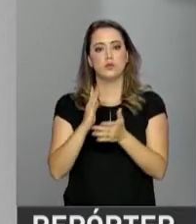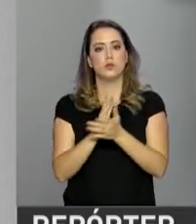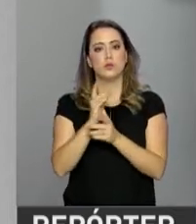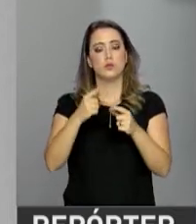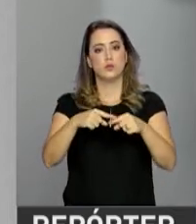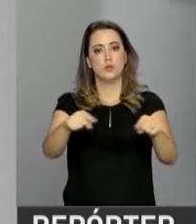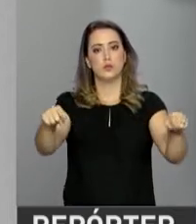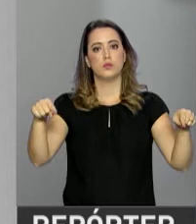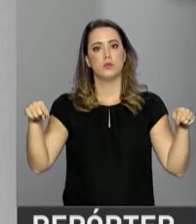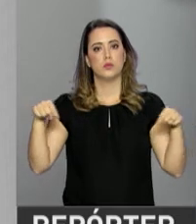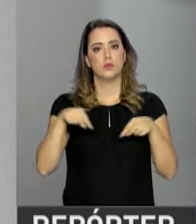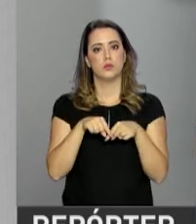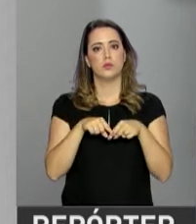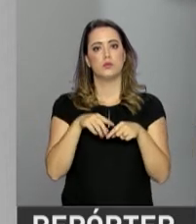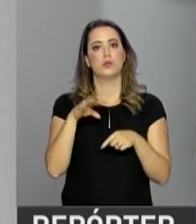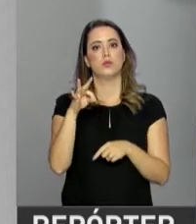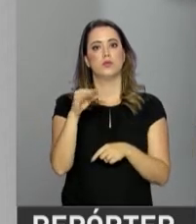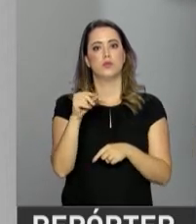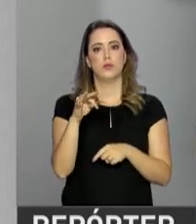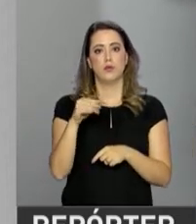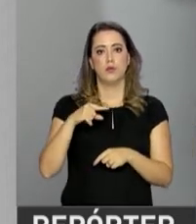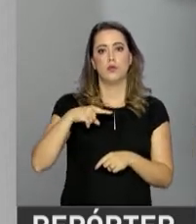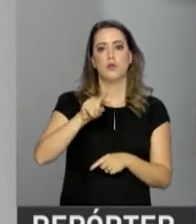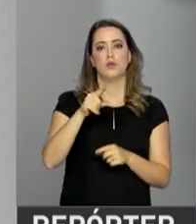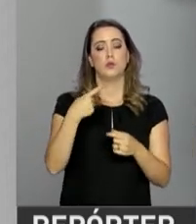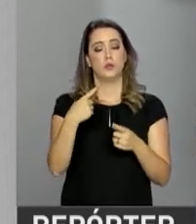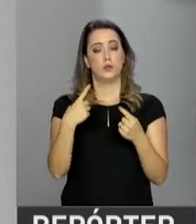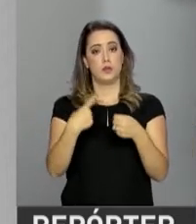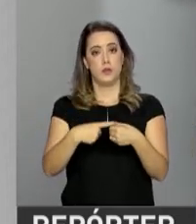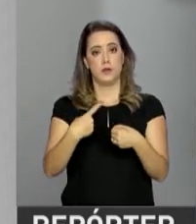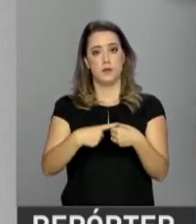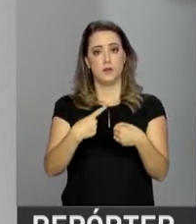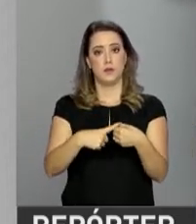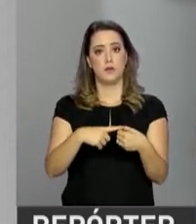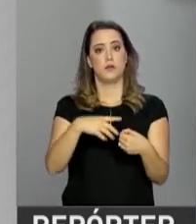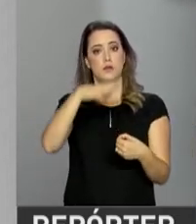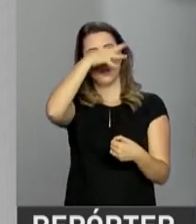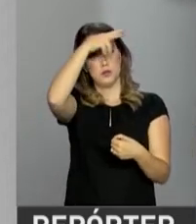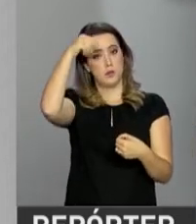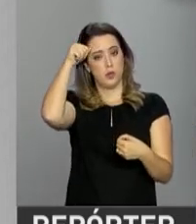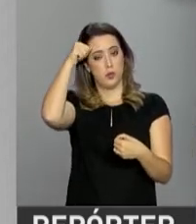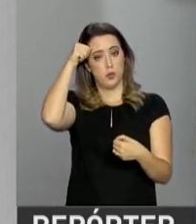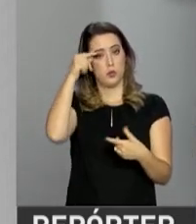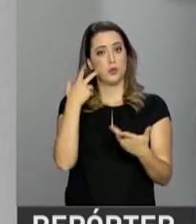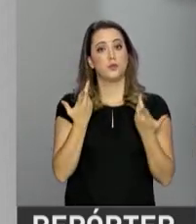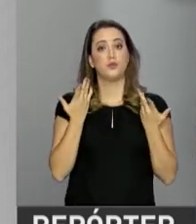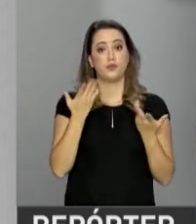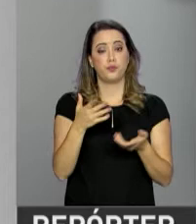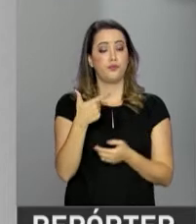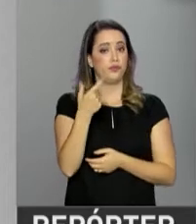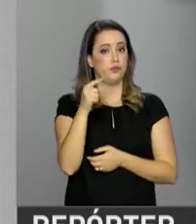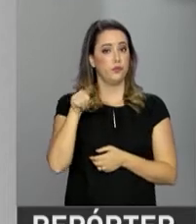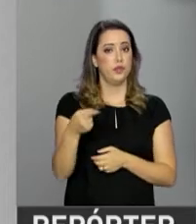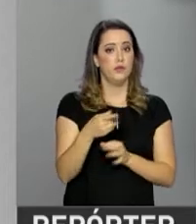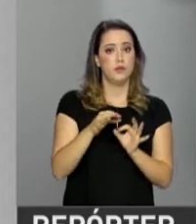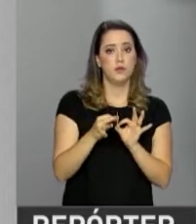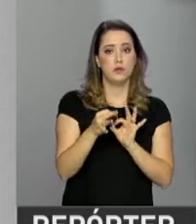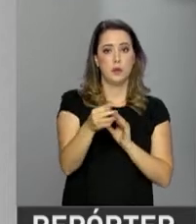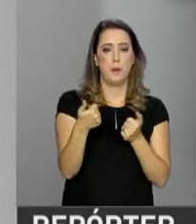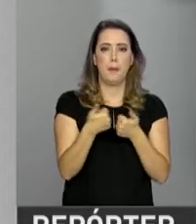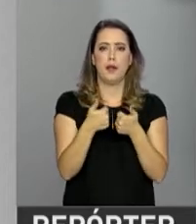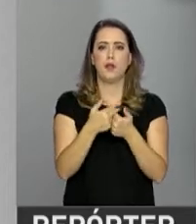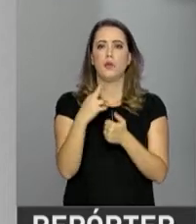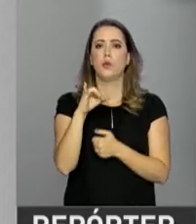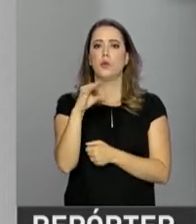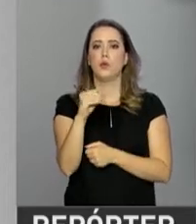demarcação da Baía dos Guató, no município de Barão de Melgaço, em Mato Grosso. São quase 20 mil hectares de terra à beira do rio